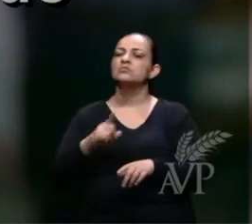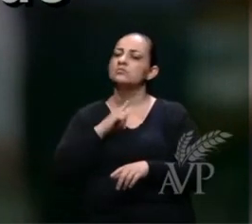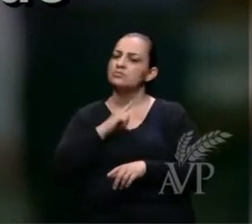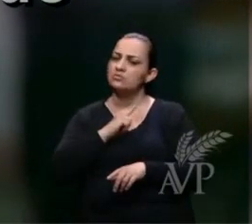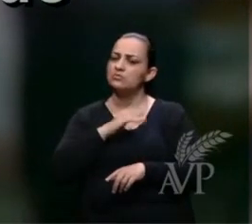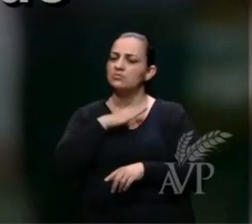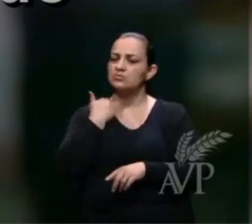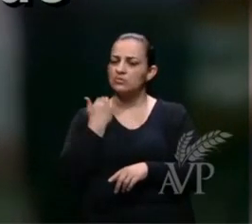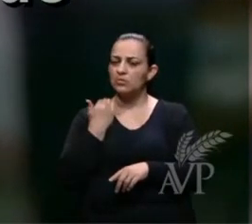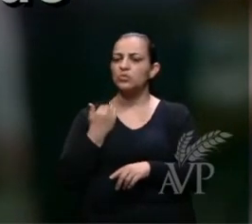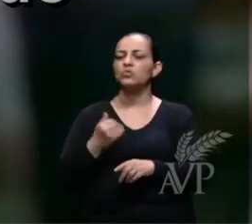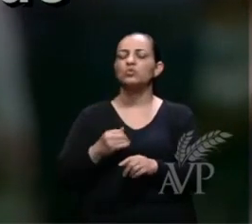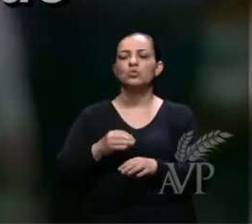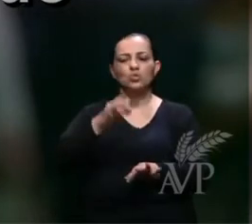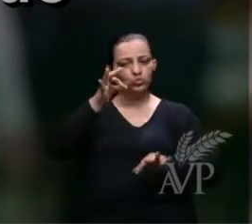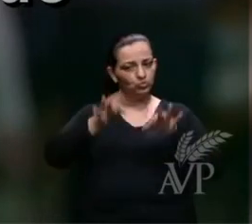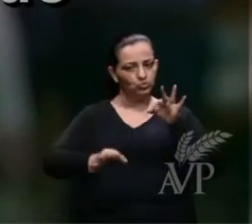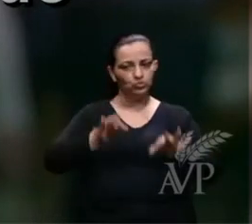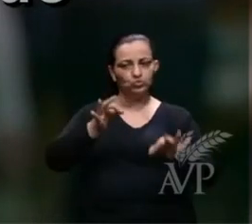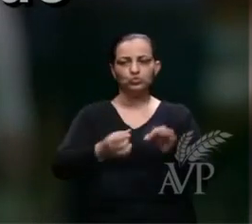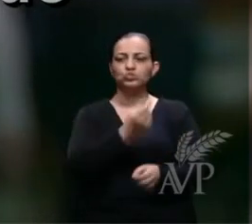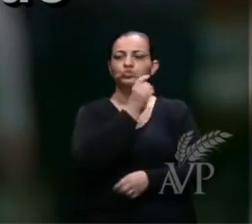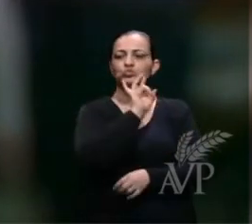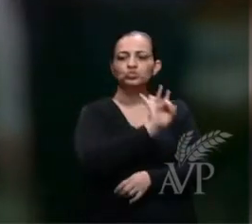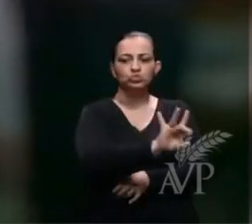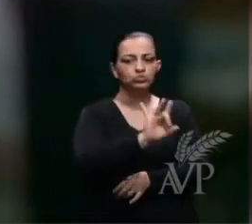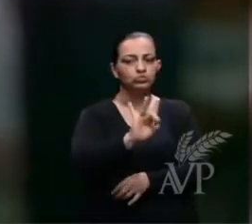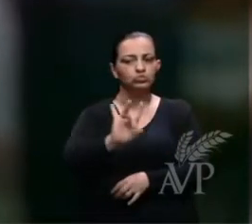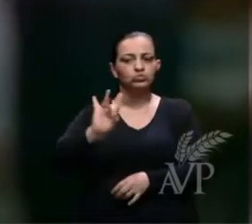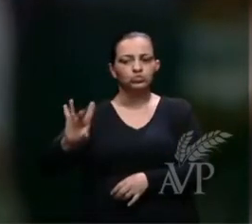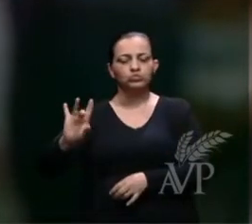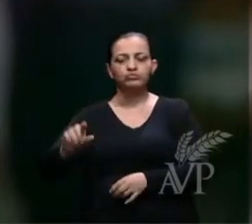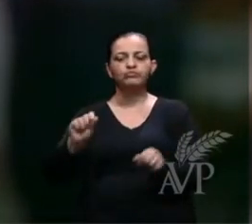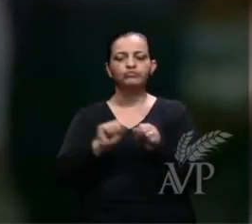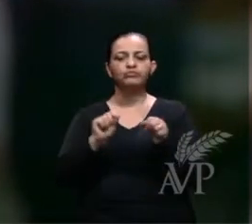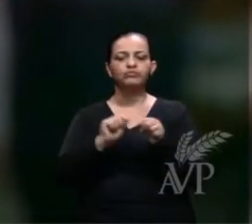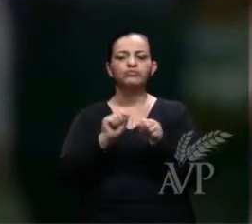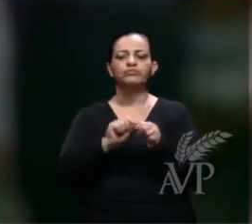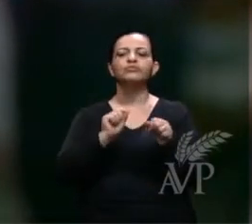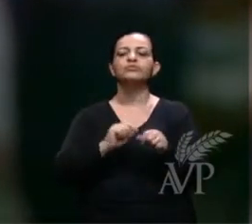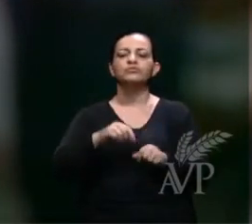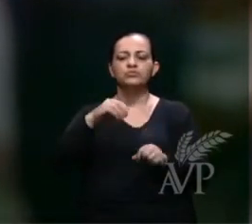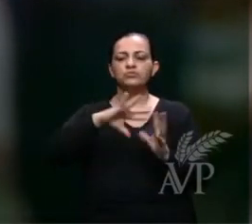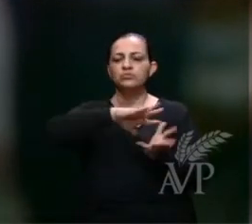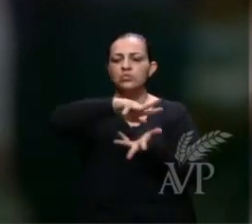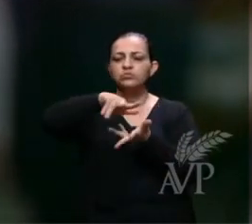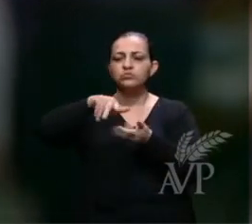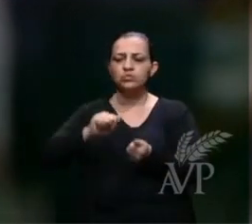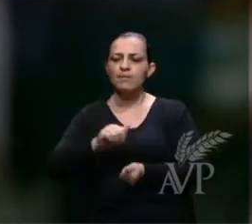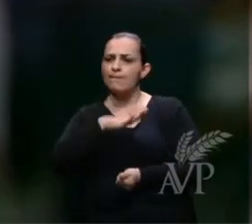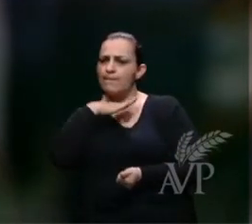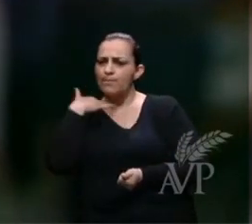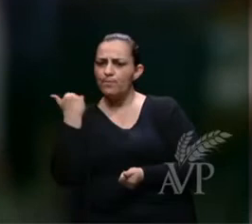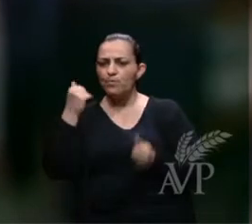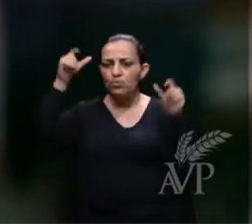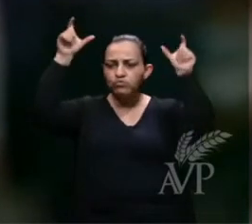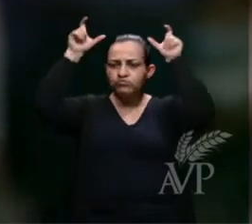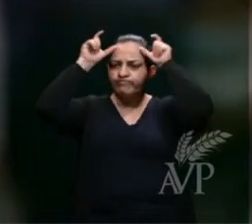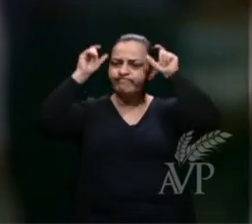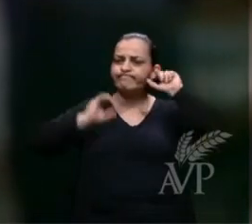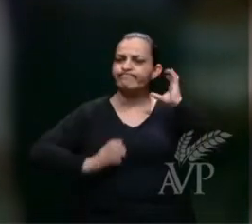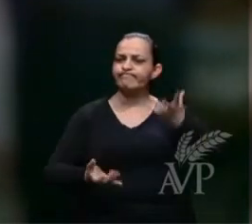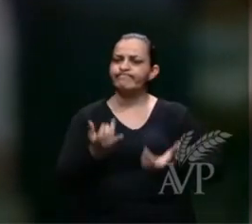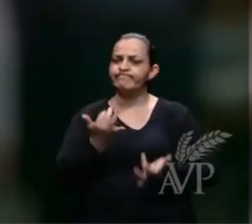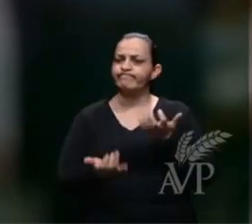cada um segundo as suas obras. E a morte e o inferno foram lançados no